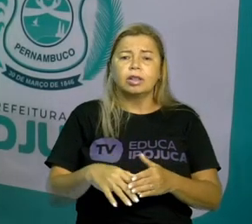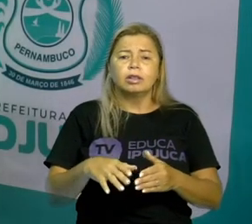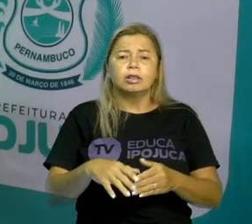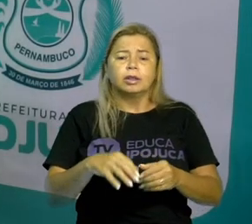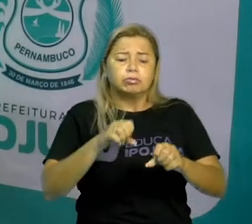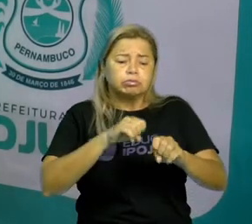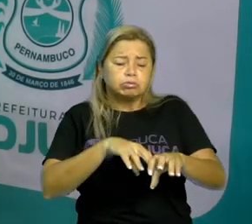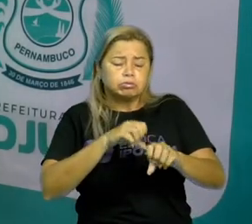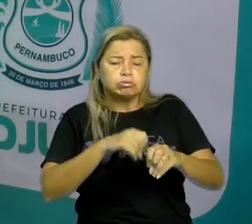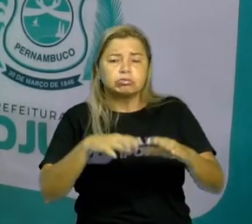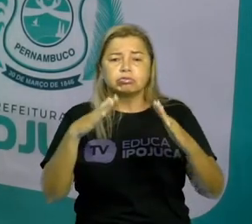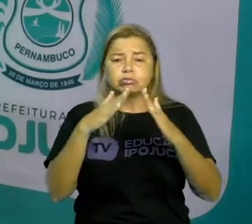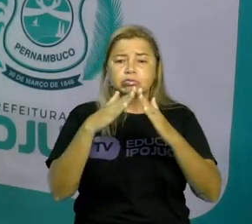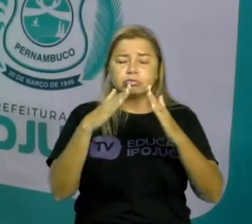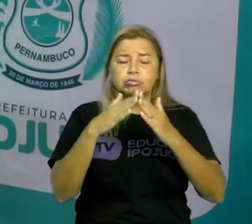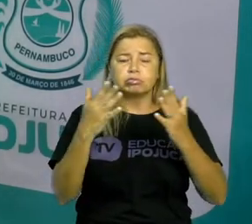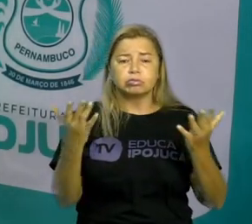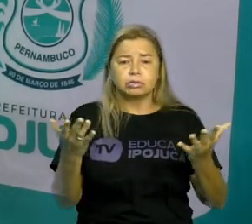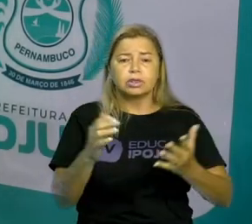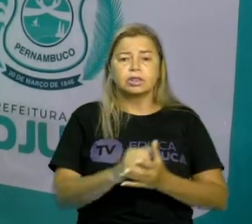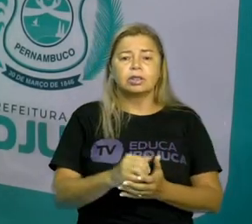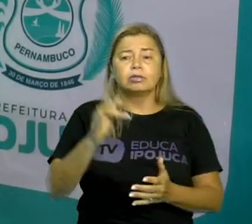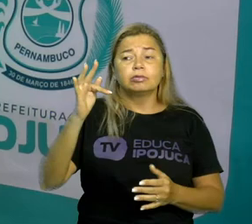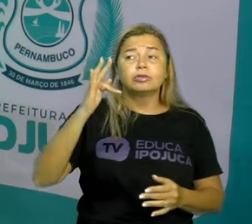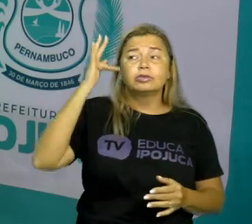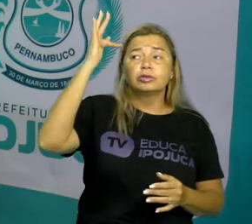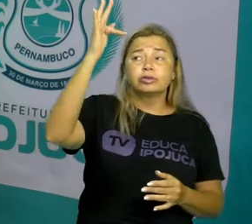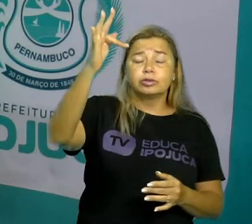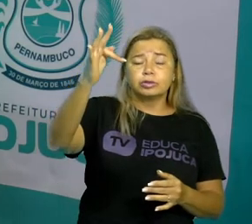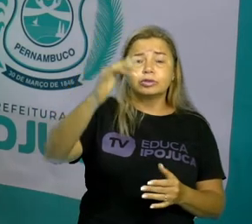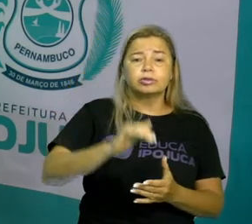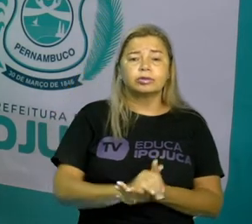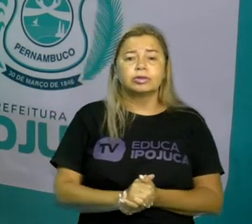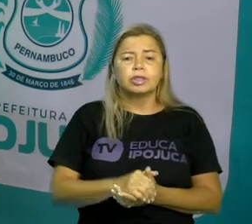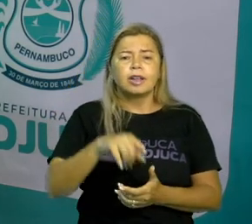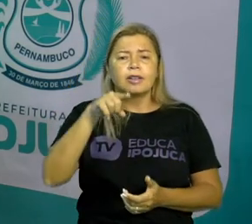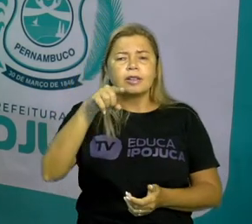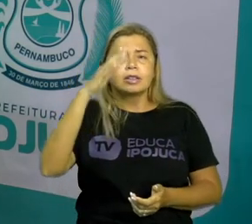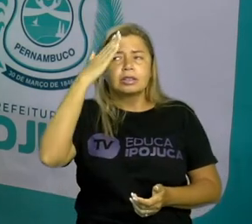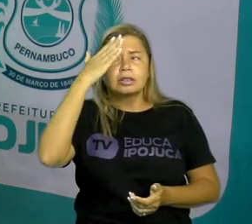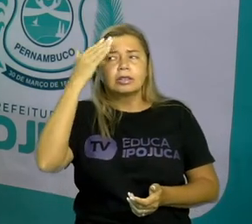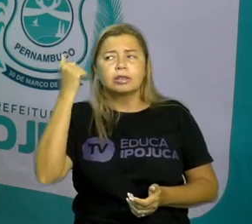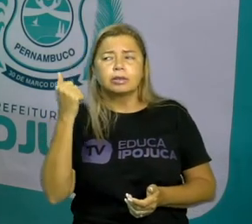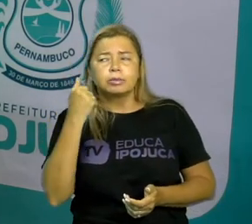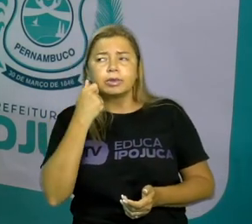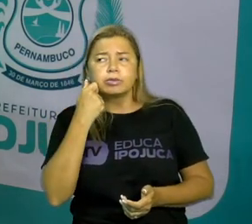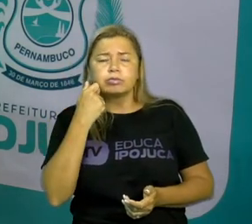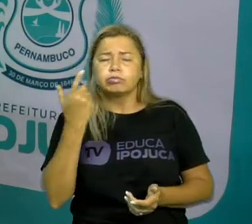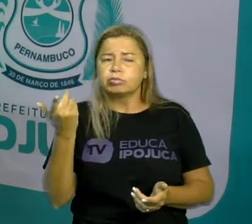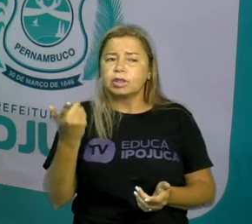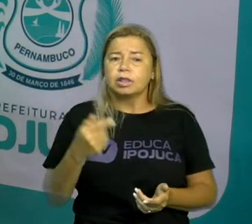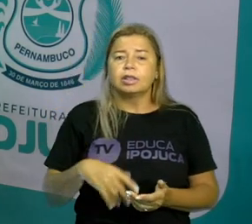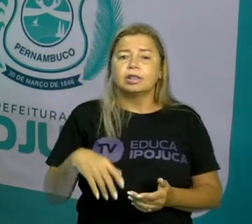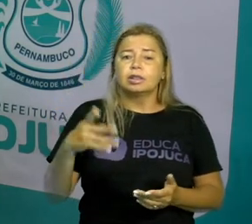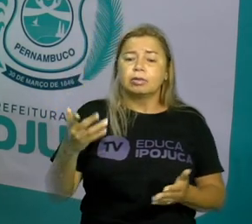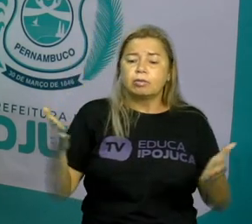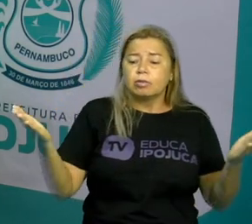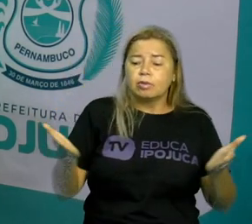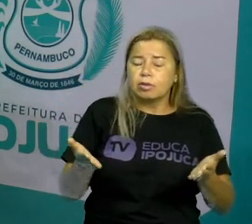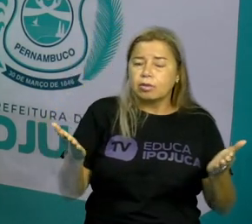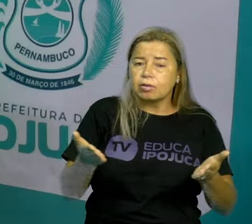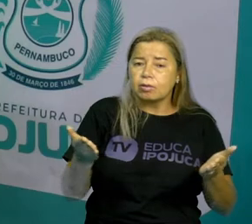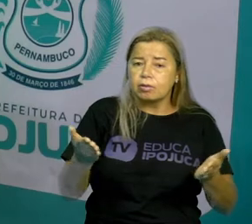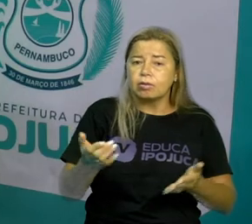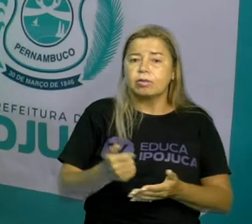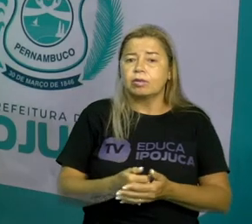acontecer Por isso a gente chama isso de Futuro Quando vocês lembram Presente Presente é agora Se é